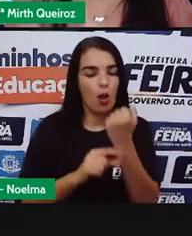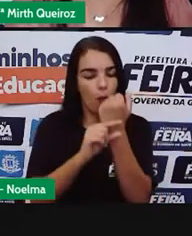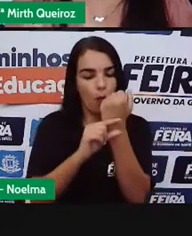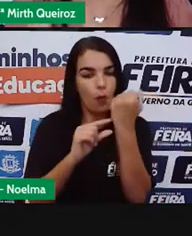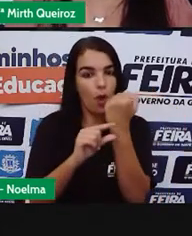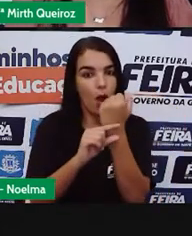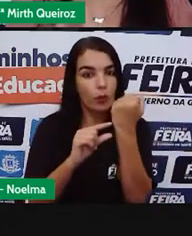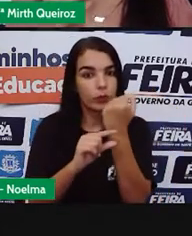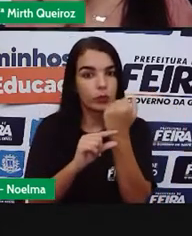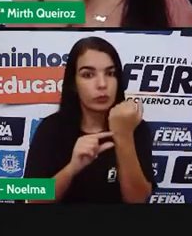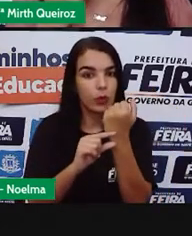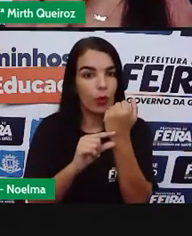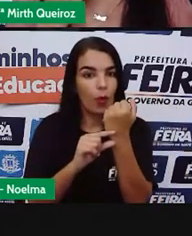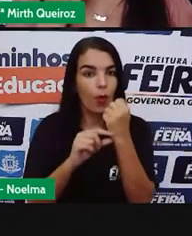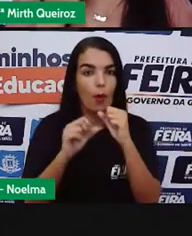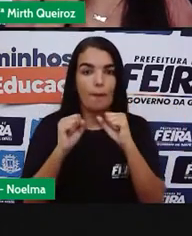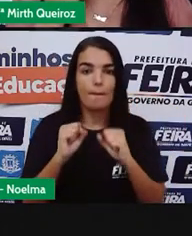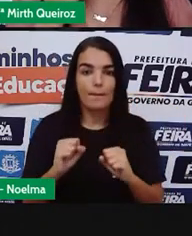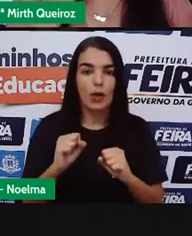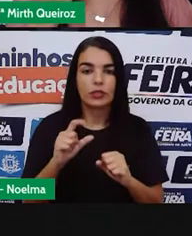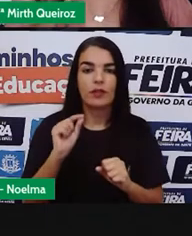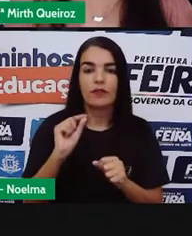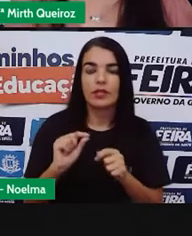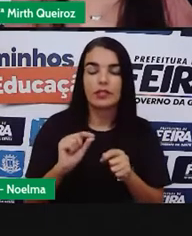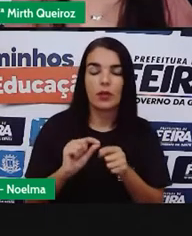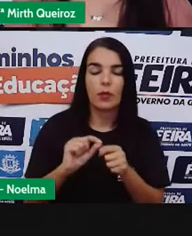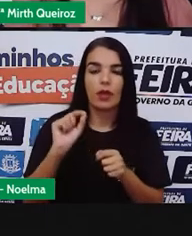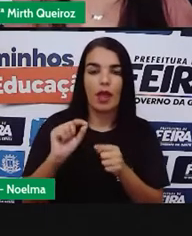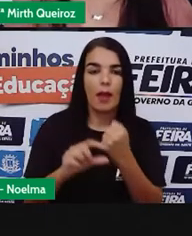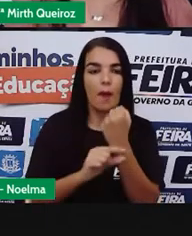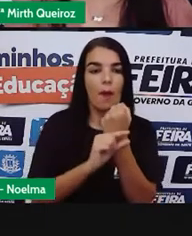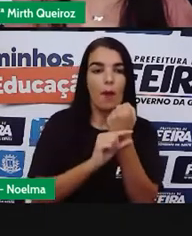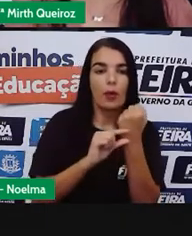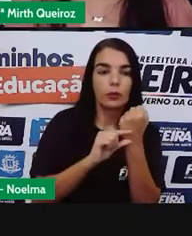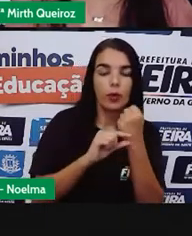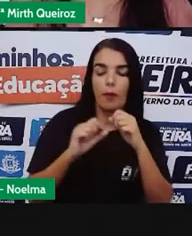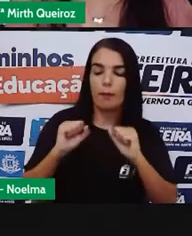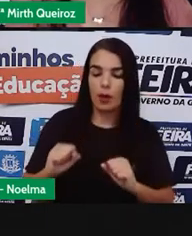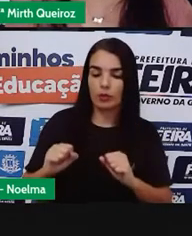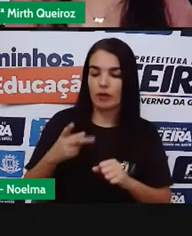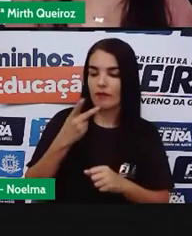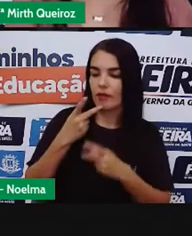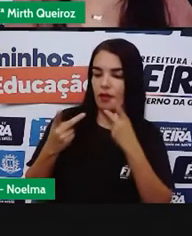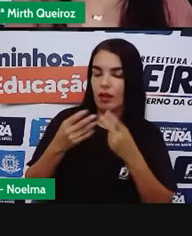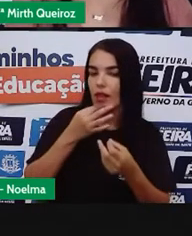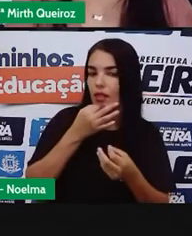e você deve perceber que ideias esse autor está defendendo, certo?